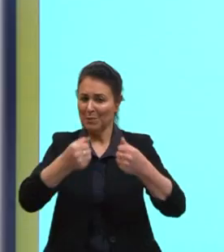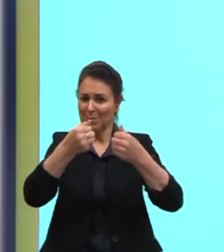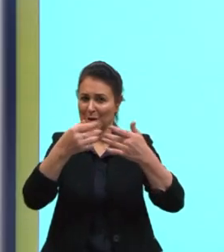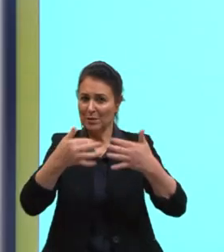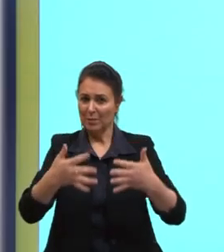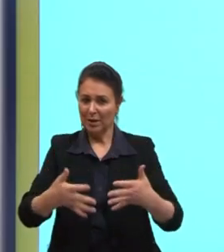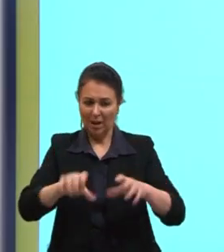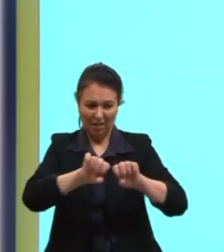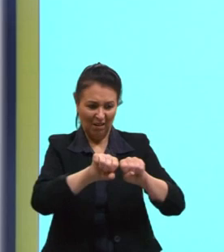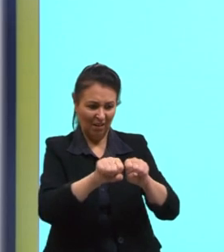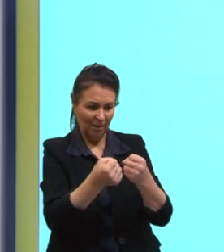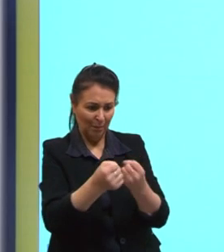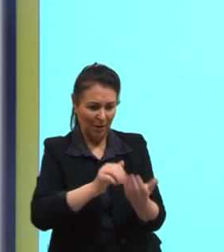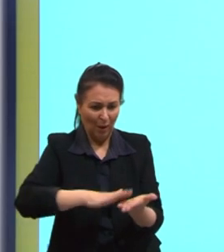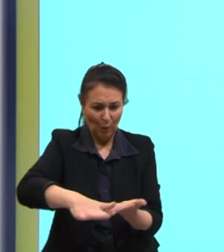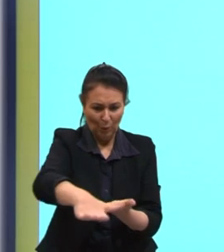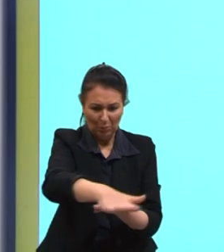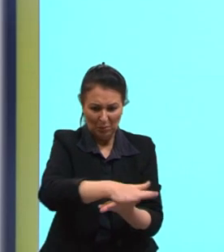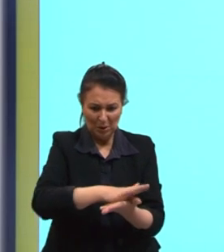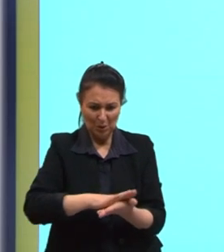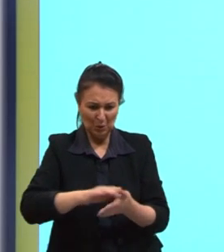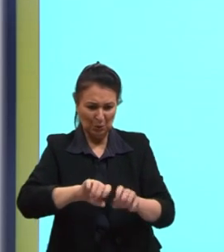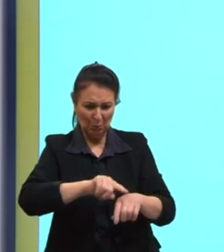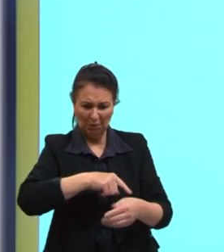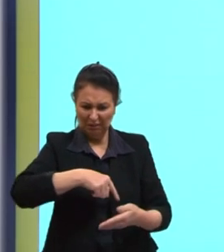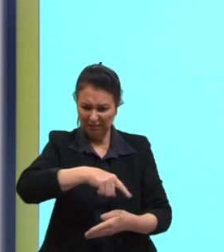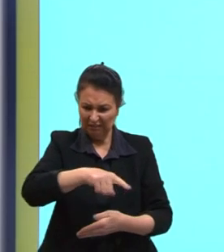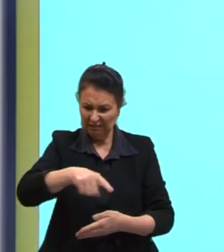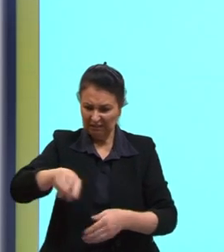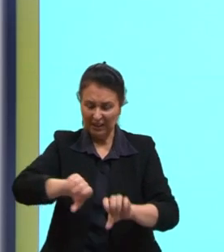trincamento do piso. Quando a gente tinha, então,